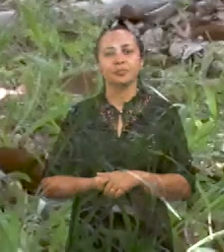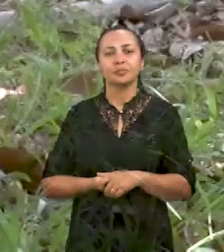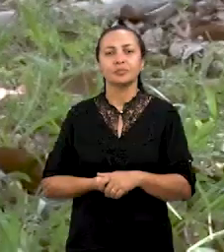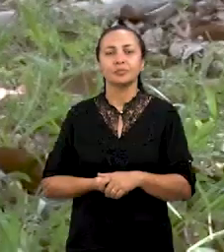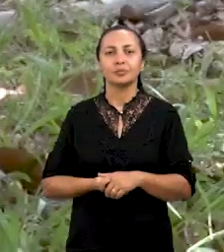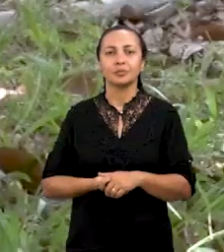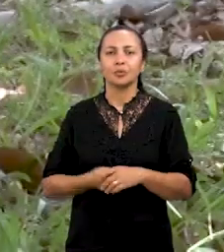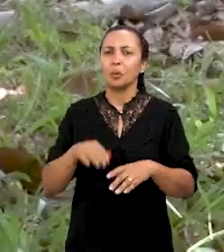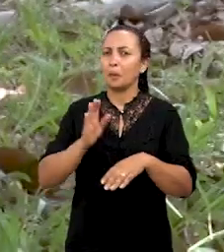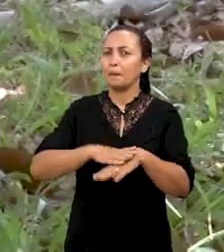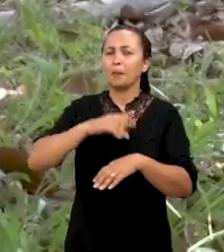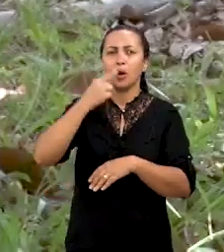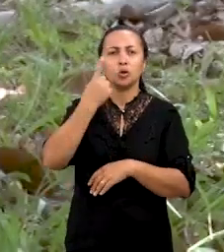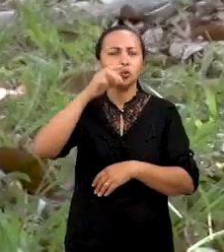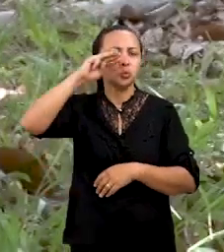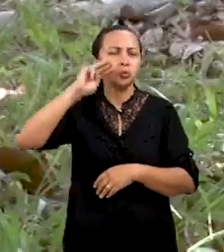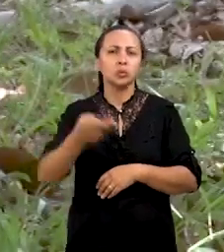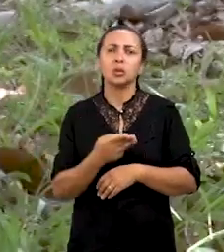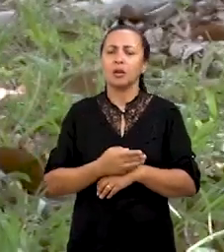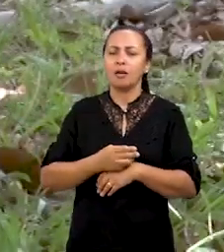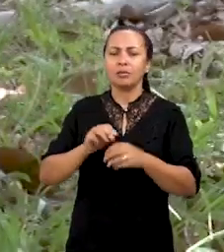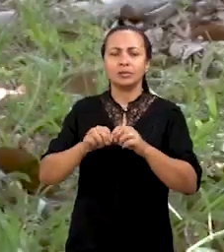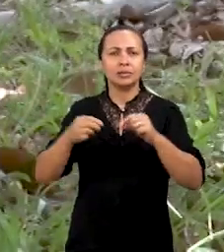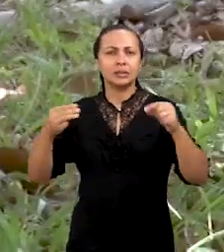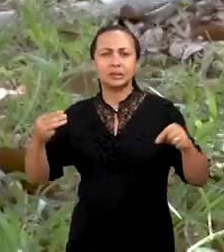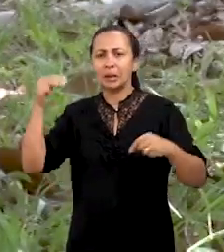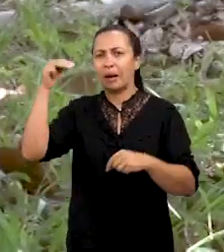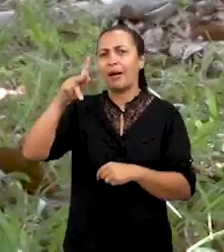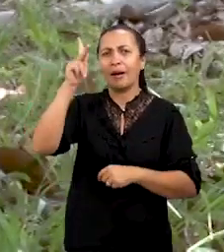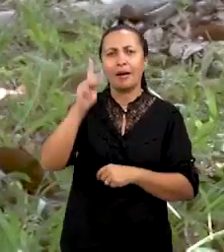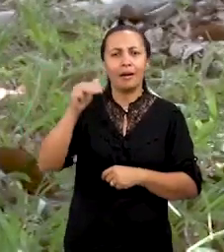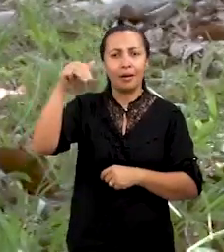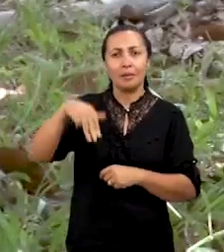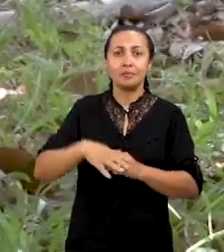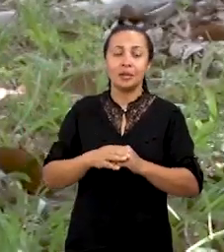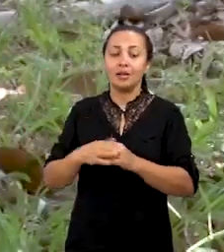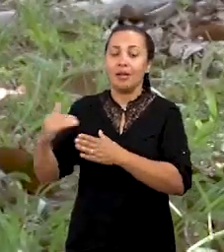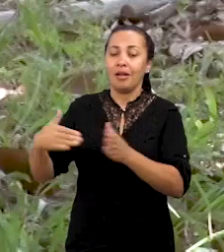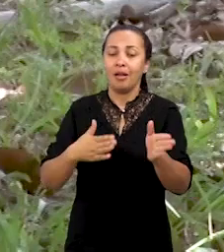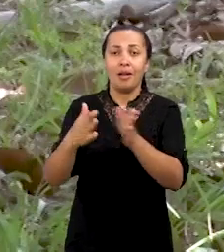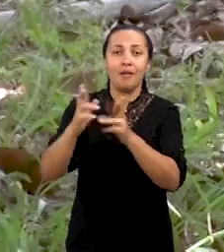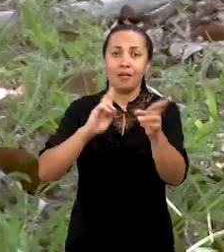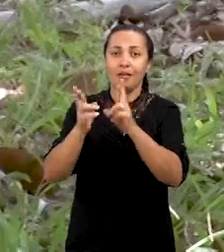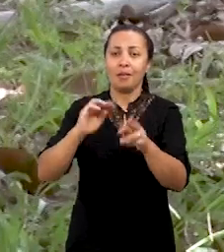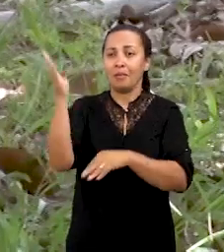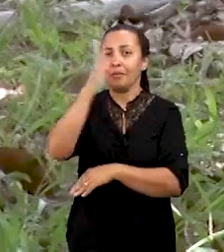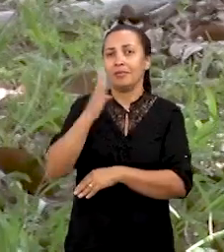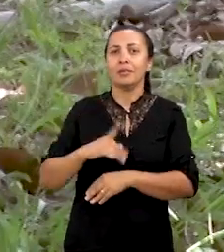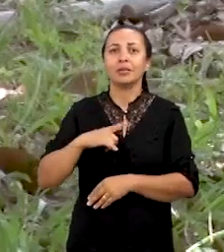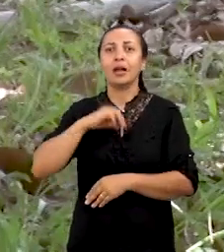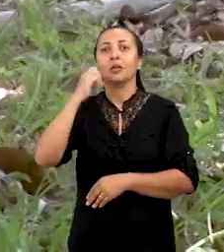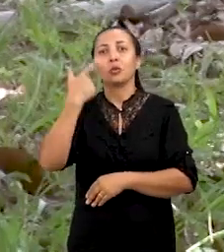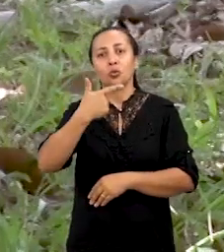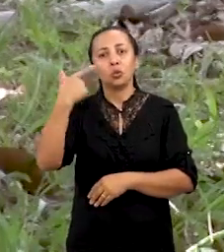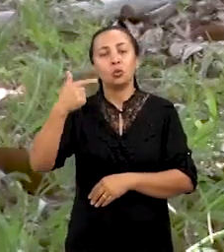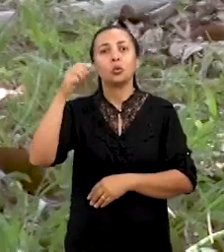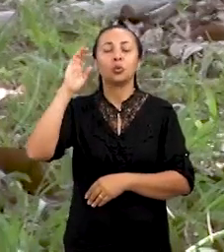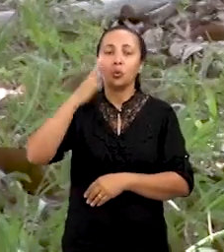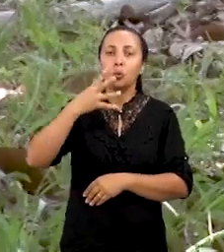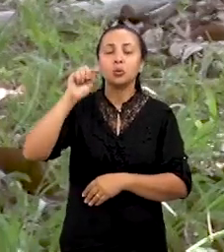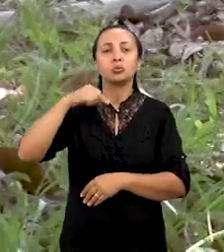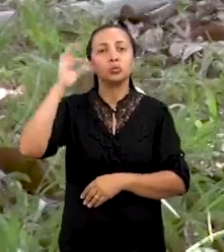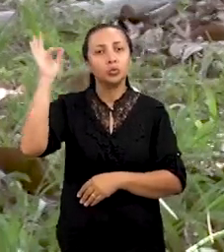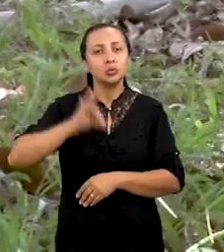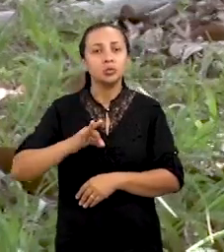Com mais de 1 milhão e 700 mil quilômetros, a malha rodoviária brasileira tem apenas 12,4% dessa extensão